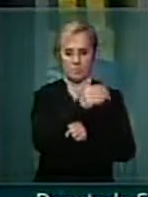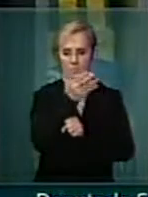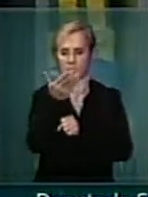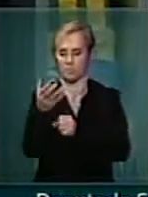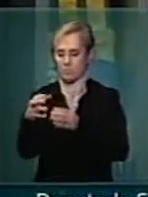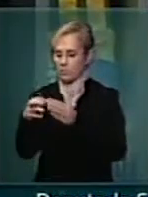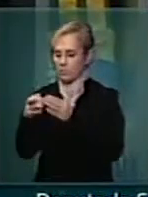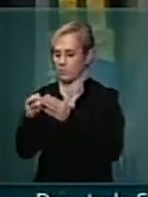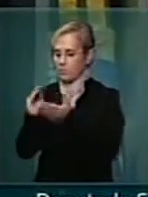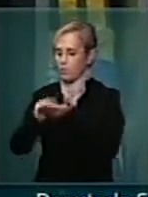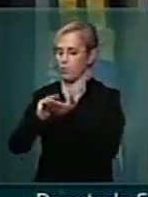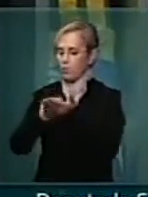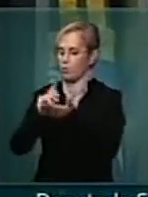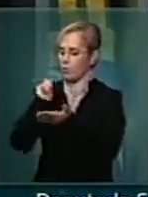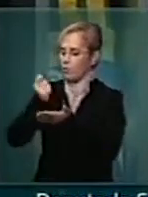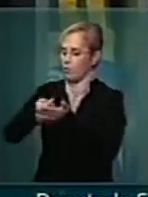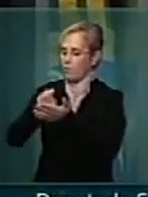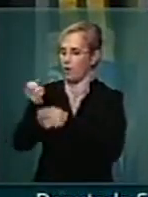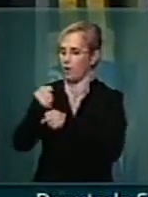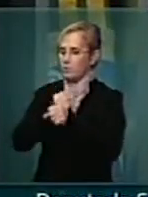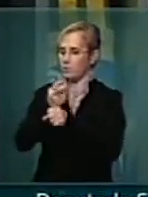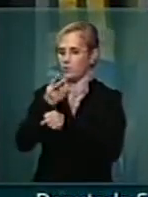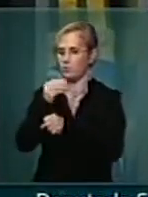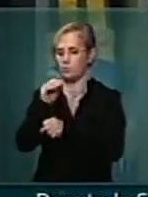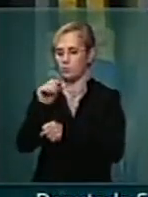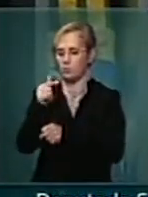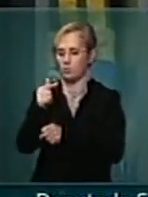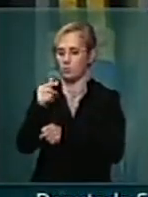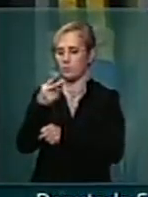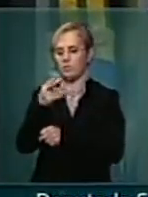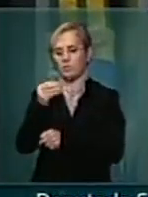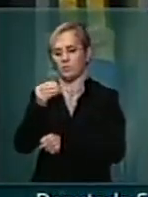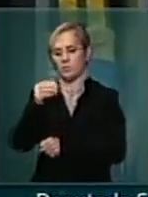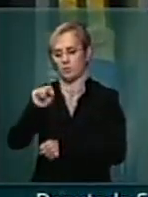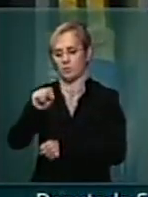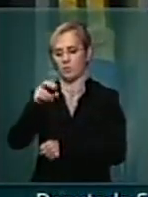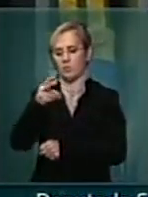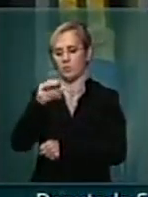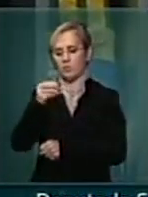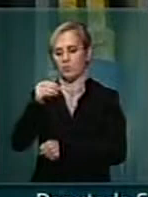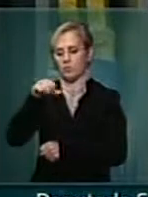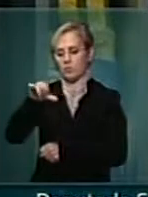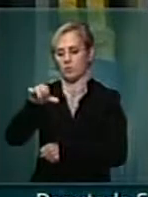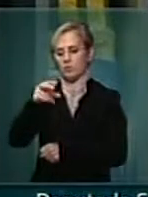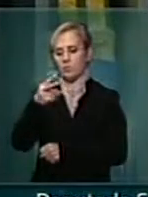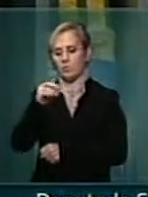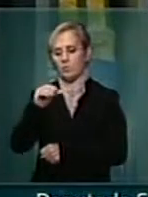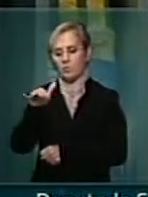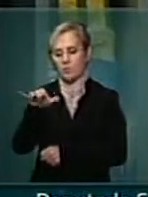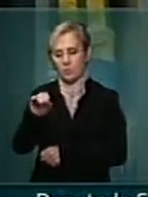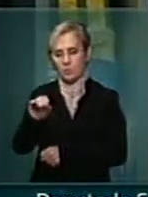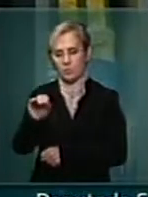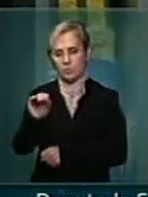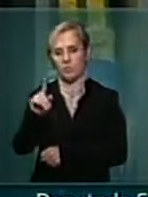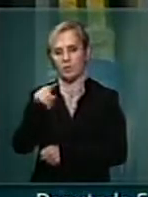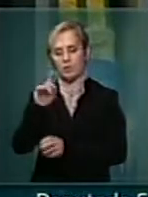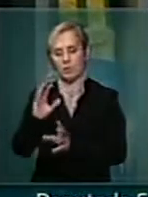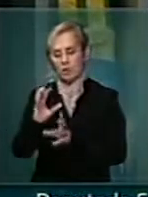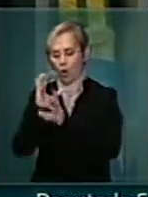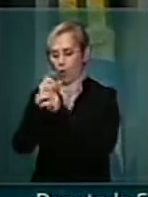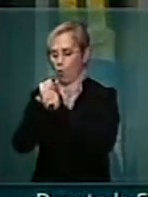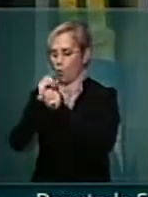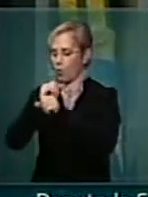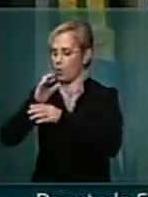restos a pagar de 2007, 2008, 2009, 2010, que é um orçamento